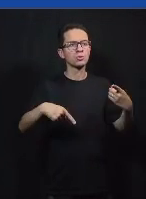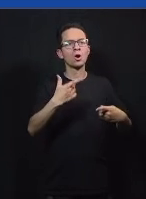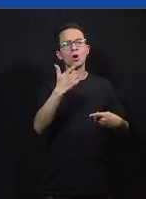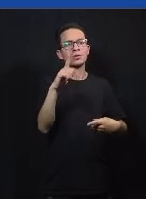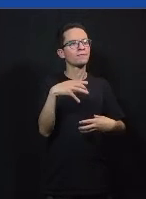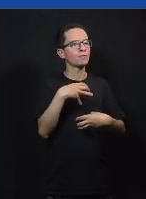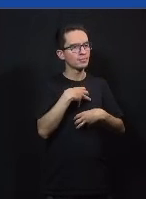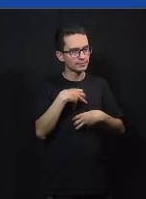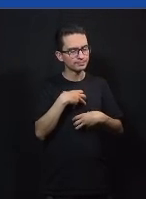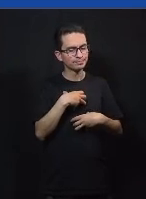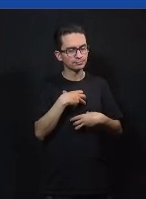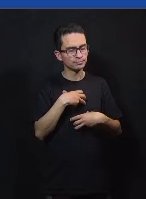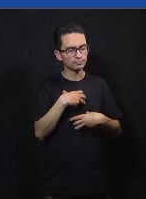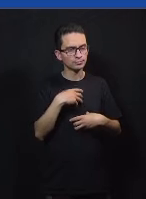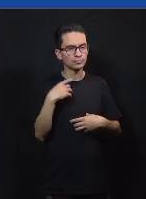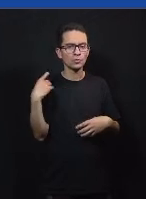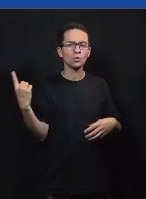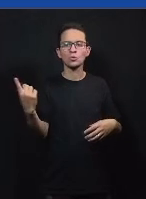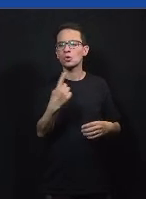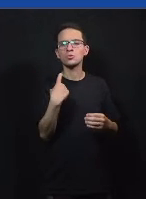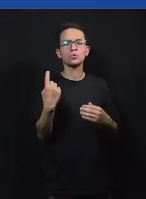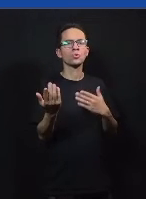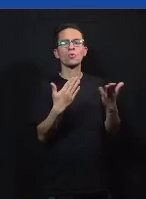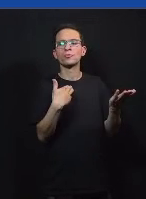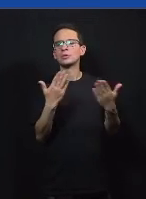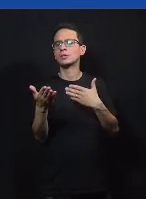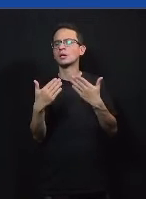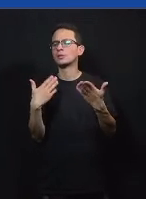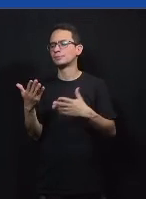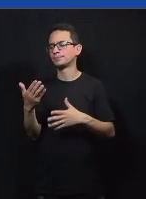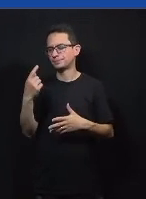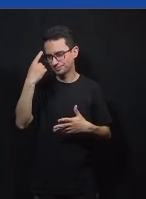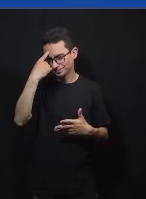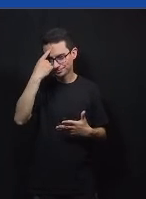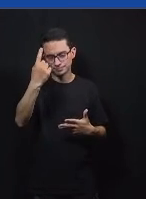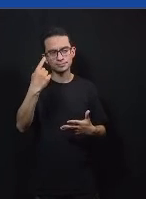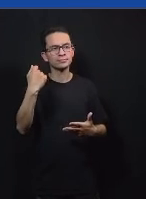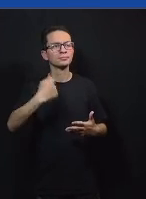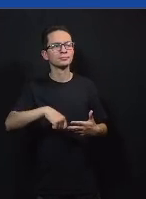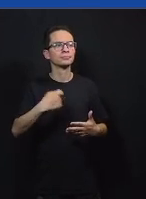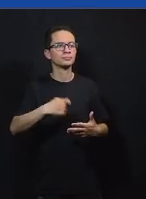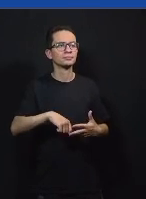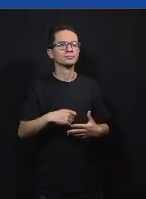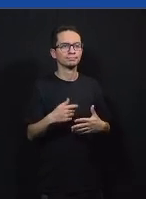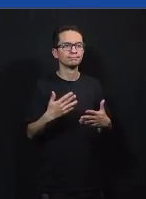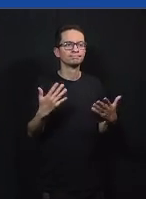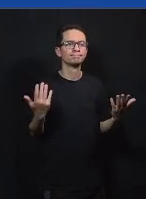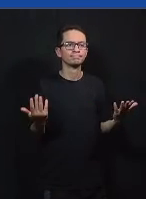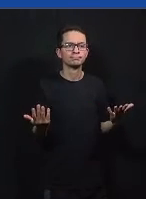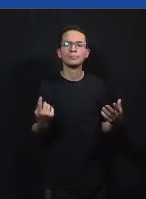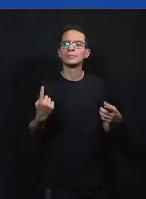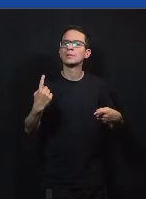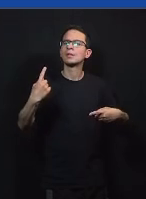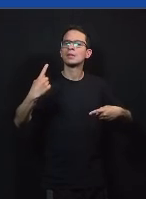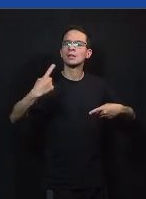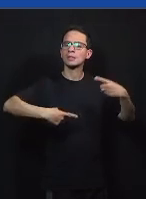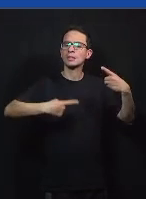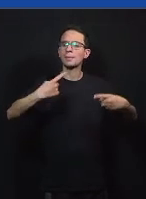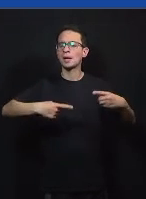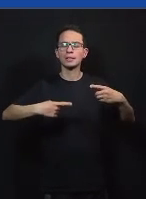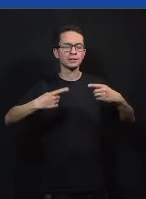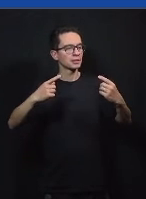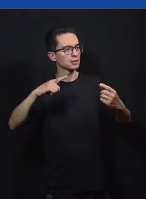juntando isso que a gente estava falando de ter algo que se repita que é um hábito que tem que ser nutrito debate importa